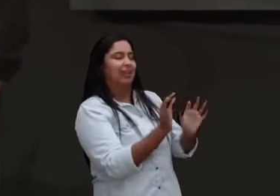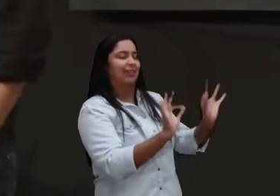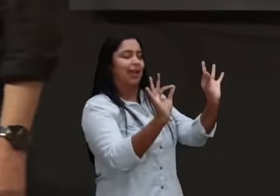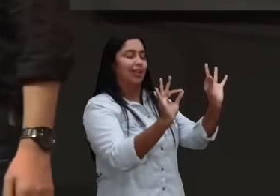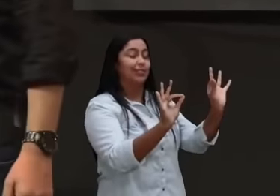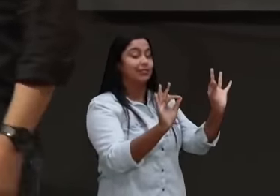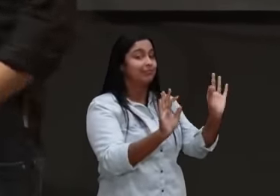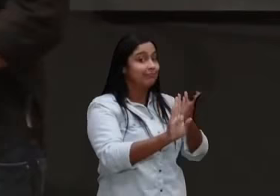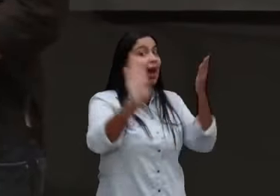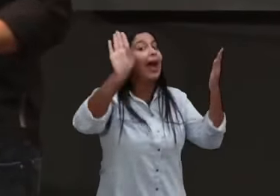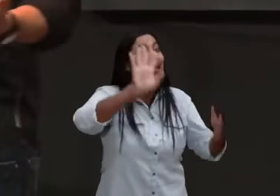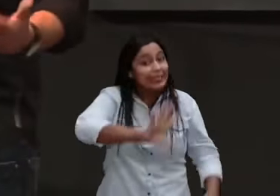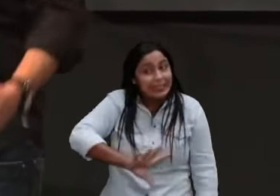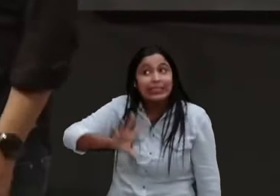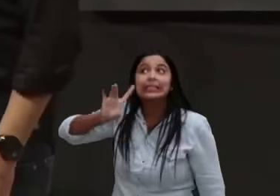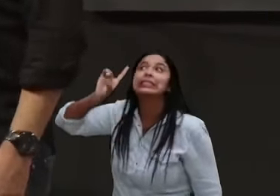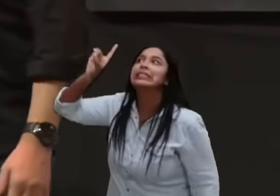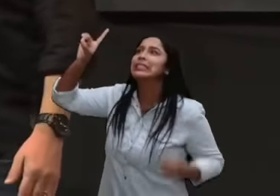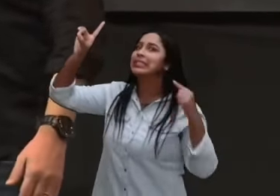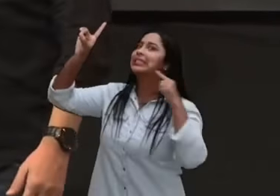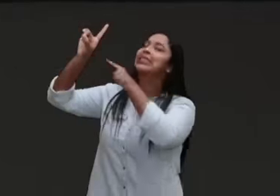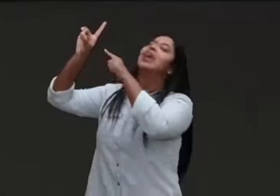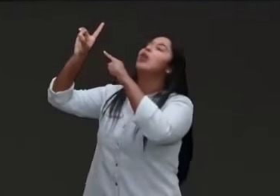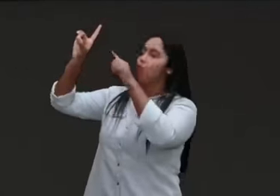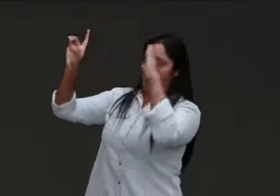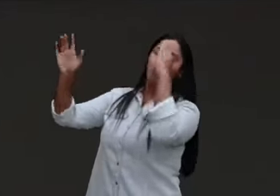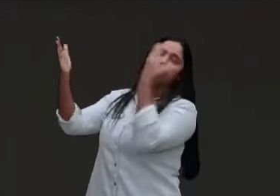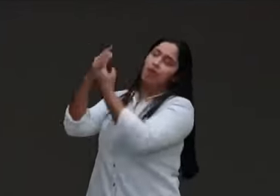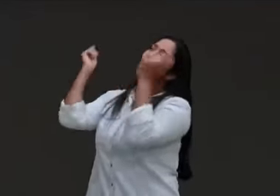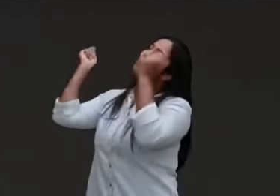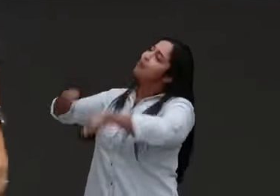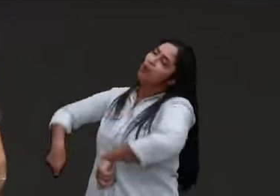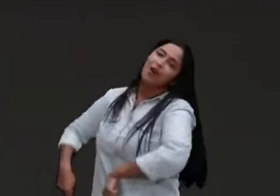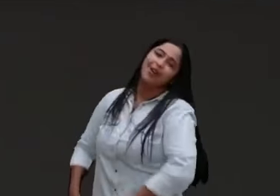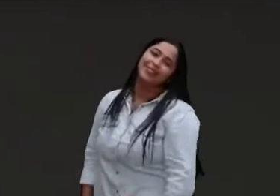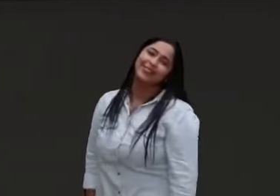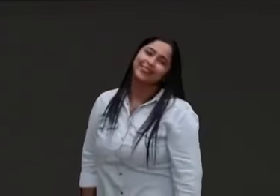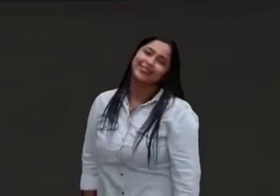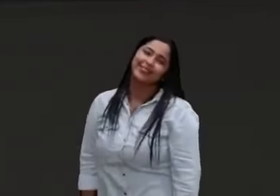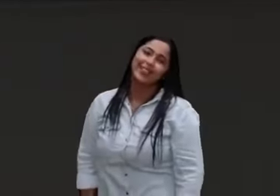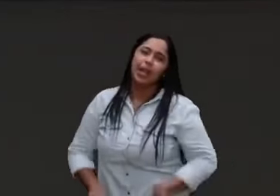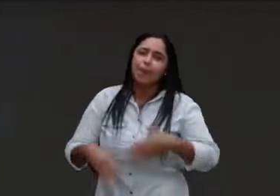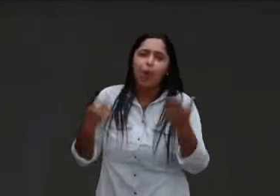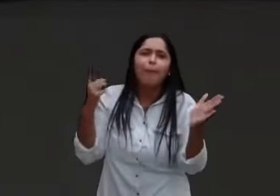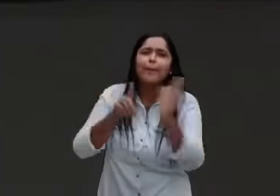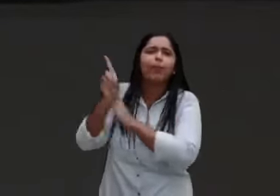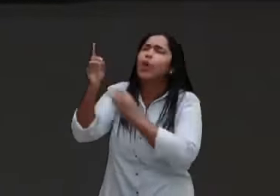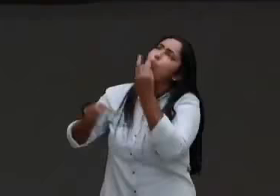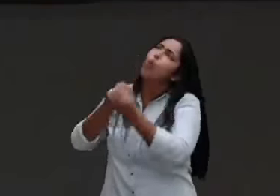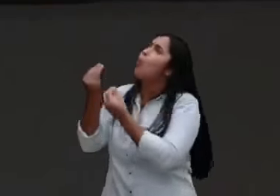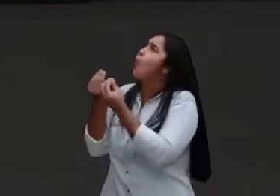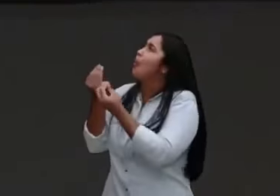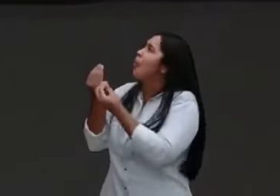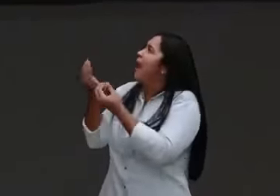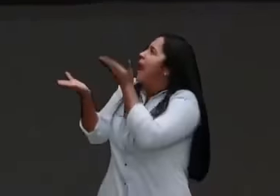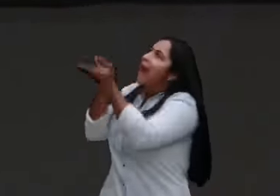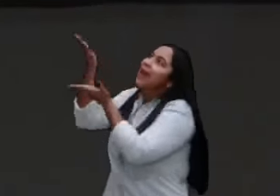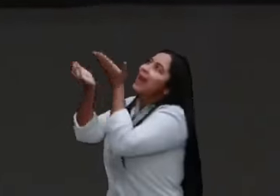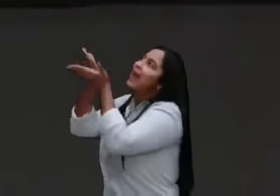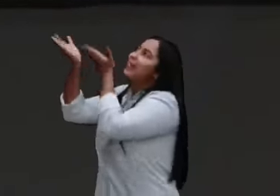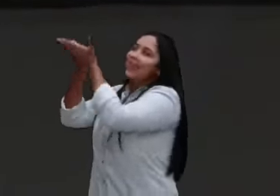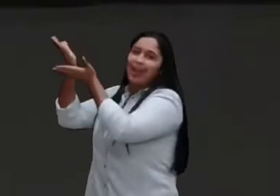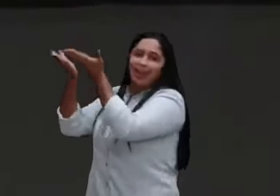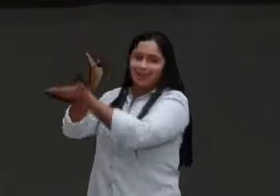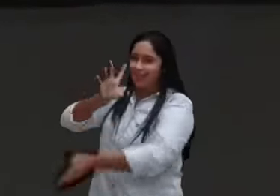depois ele diz, o eu posso fazer, para te agradar? e aí a partir do verso 12, ele